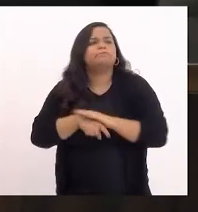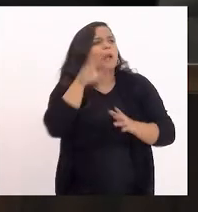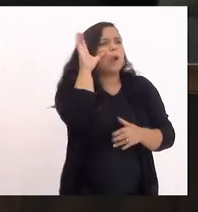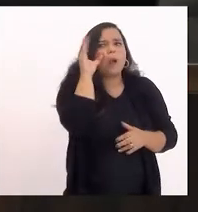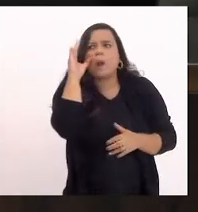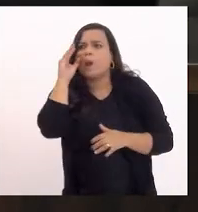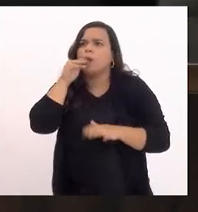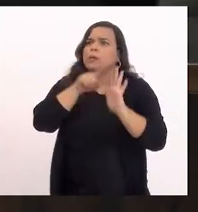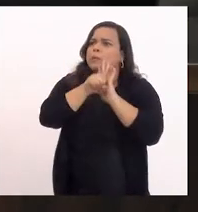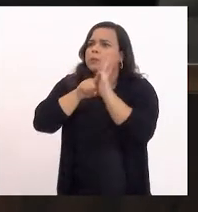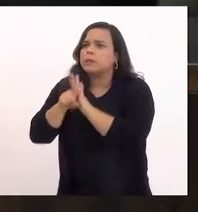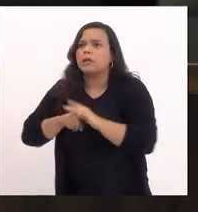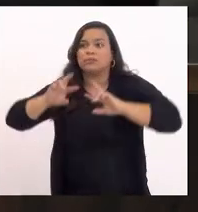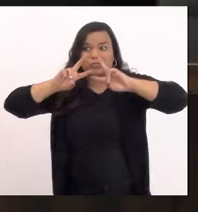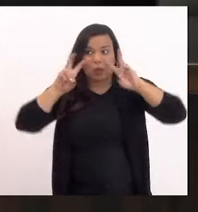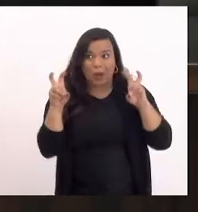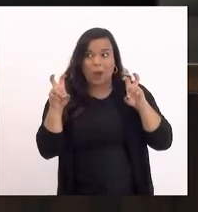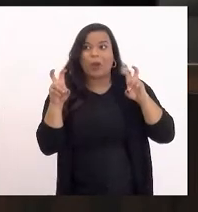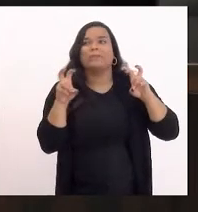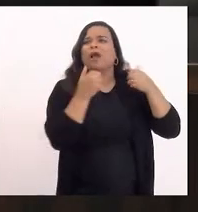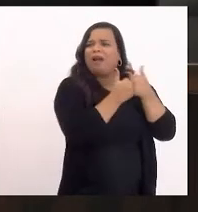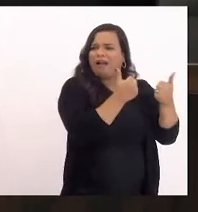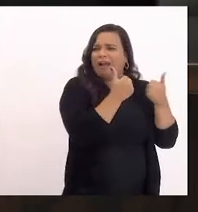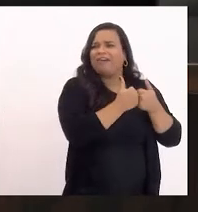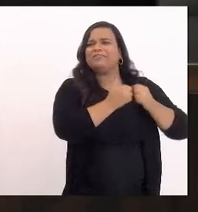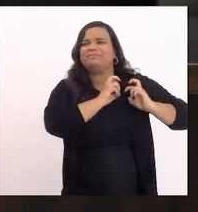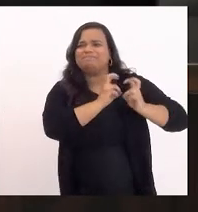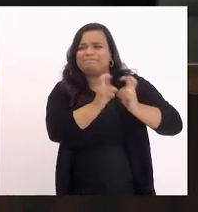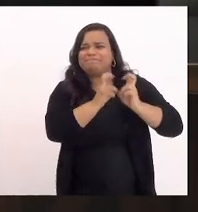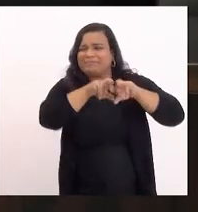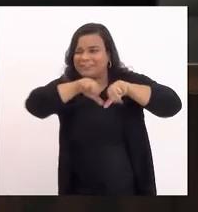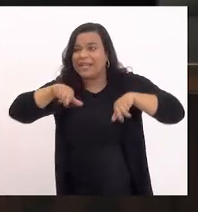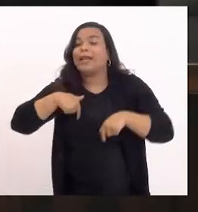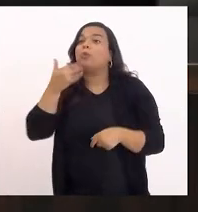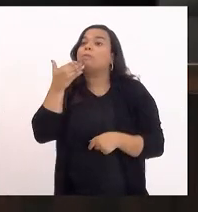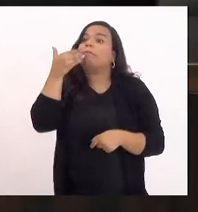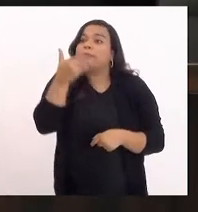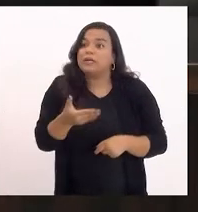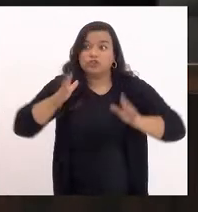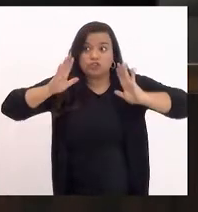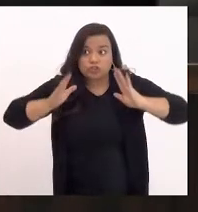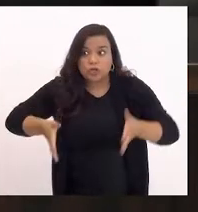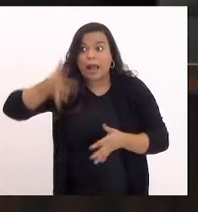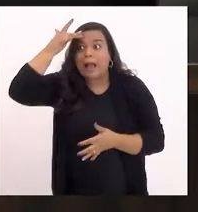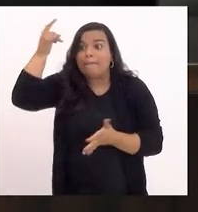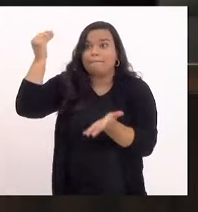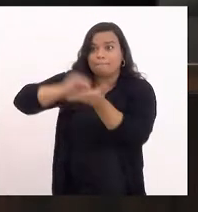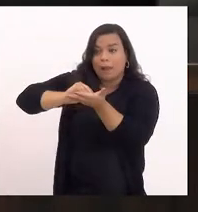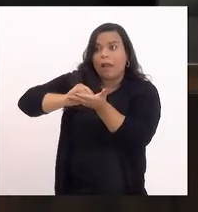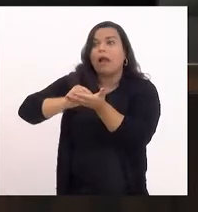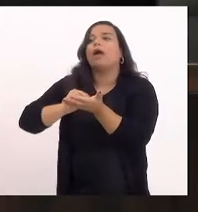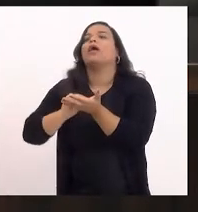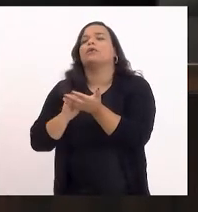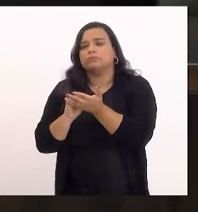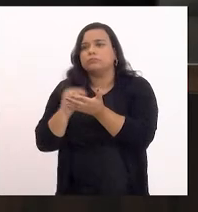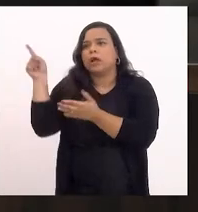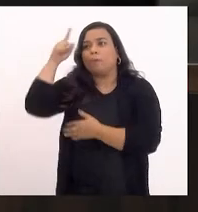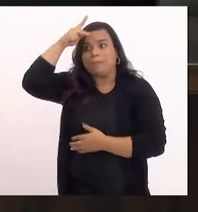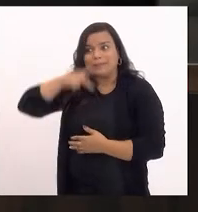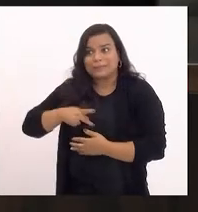Eu pedi também amanhã uma agenda com o presidente e vou me permitir a também lembrá-lo da